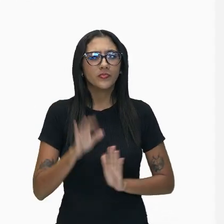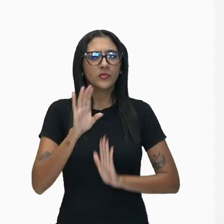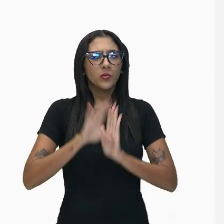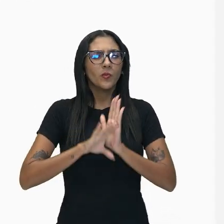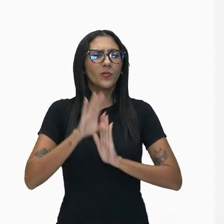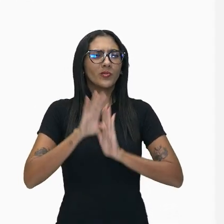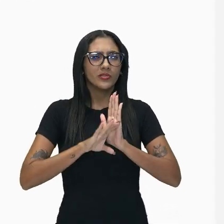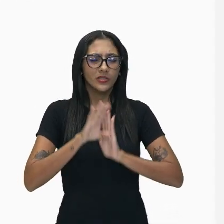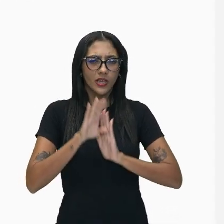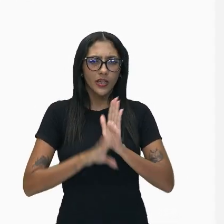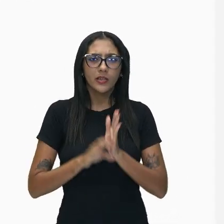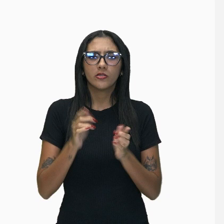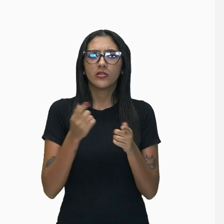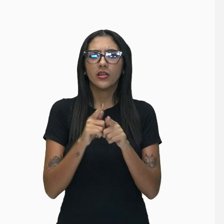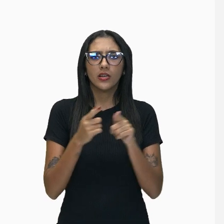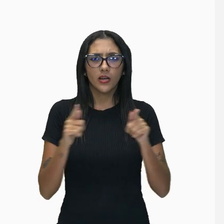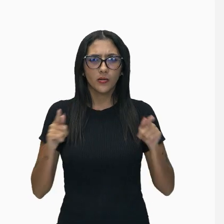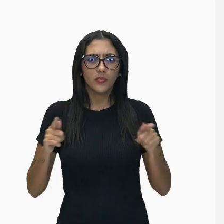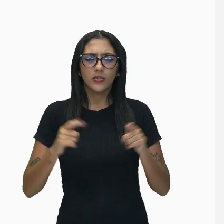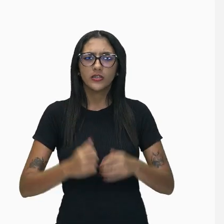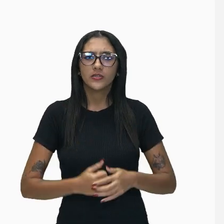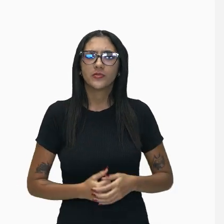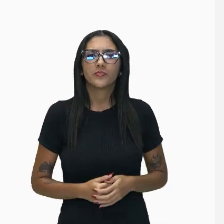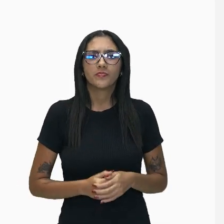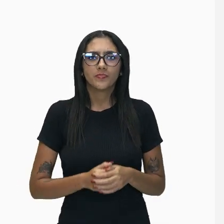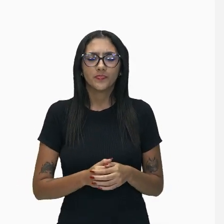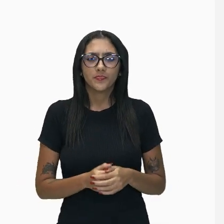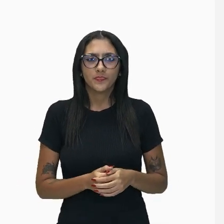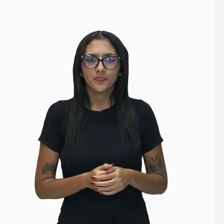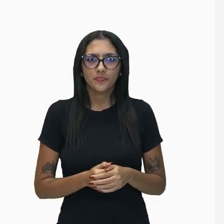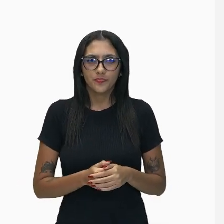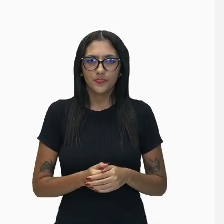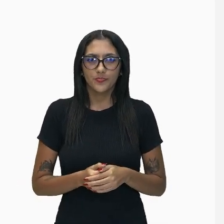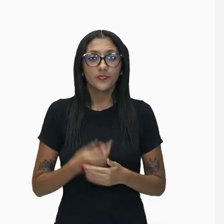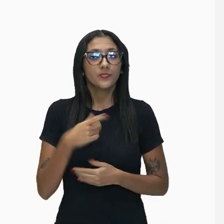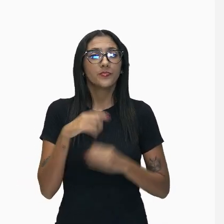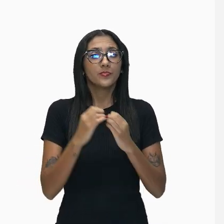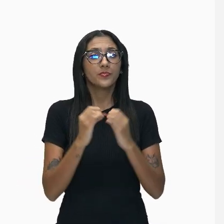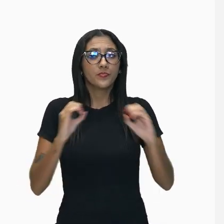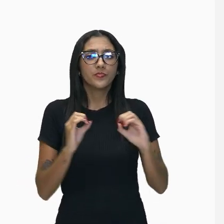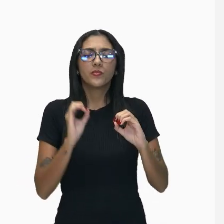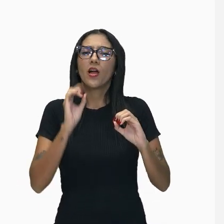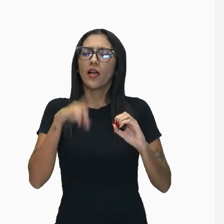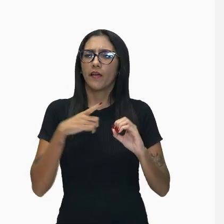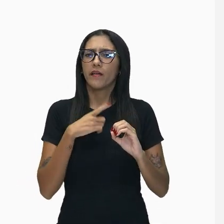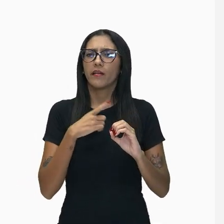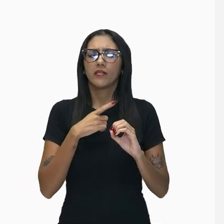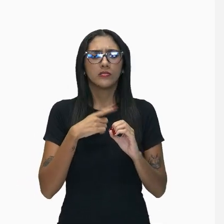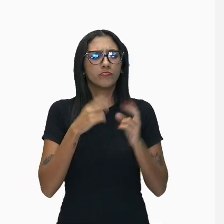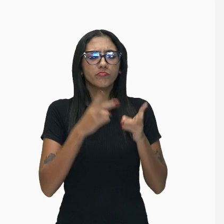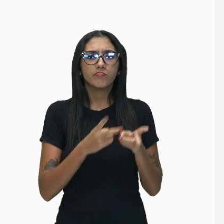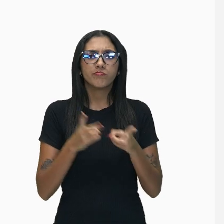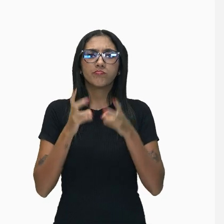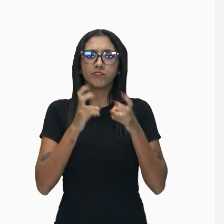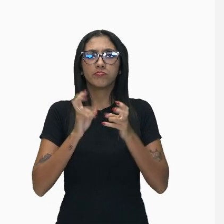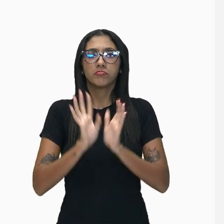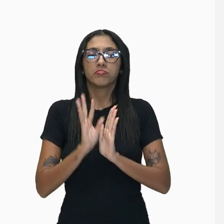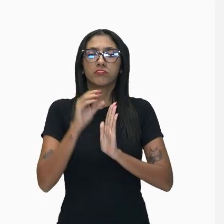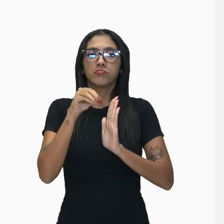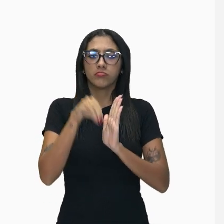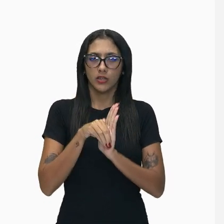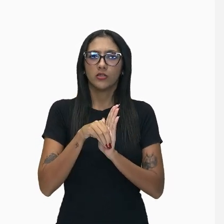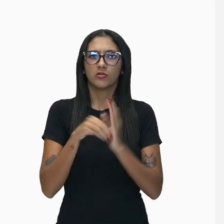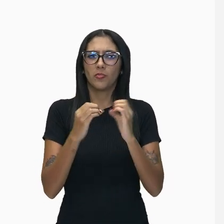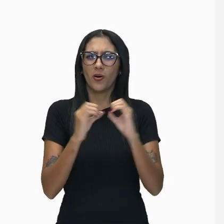da gramática. A Bechara vai dizer para a gente que essas orações, elas aparecem, essa oração aparece inserida na oração